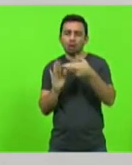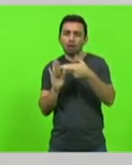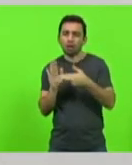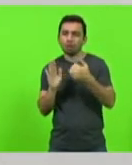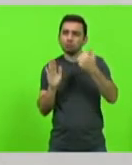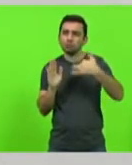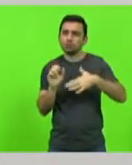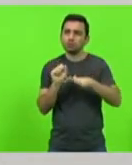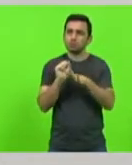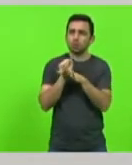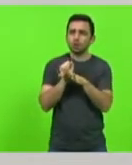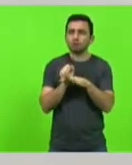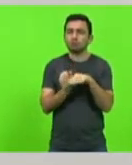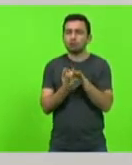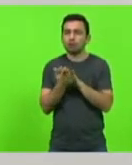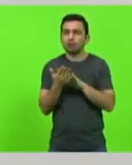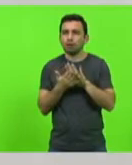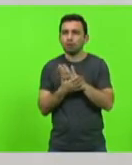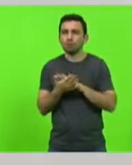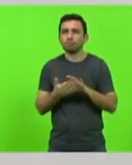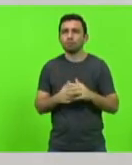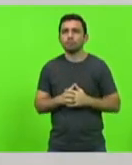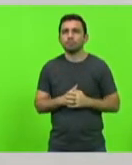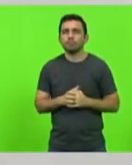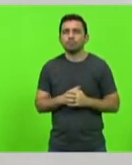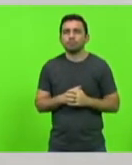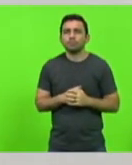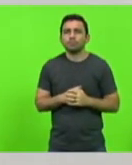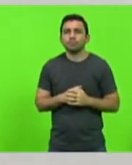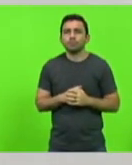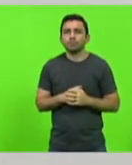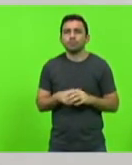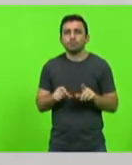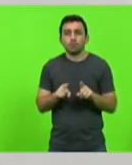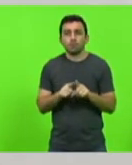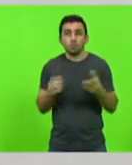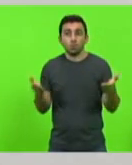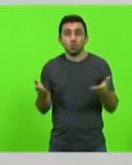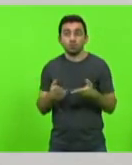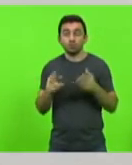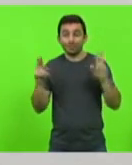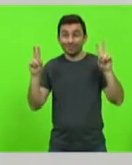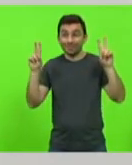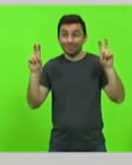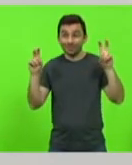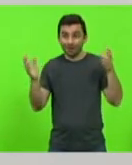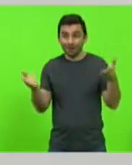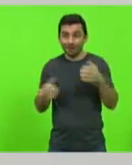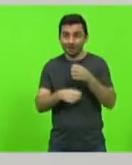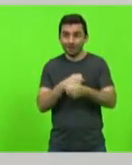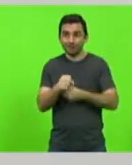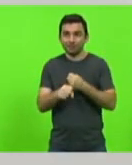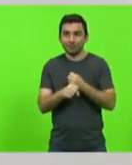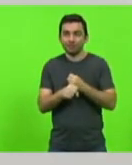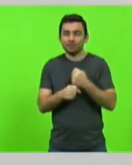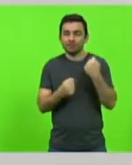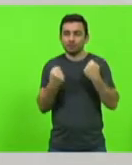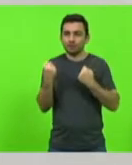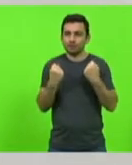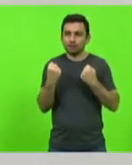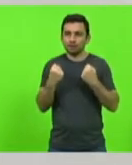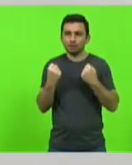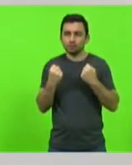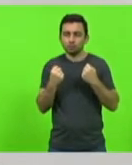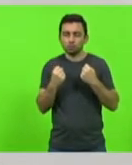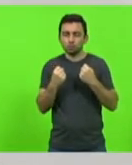segurança no trânsito, no conceito. O lema desse ano, senhor presidente, é No trânsito, sua